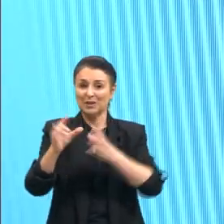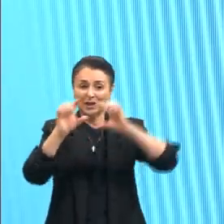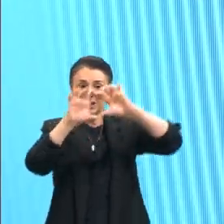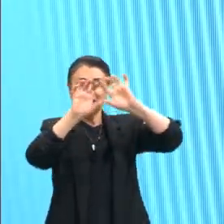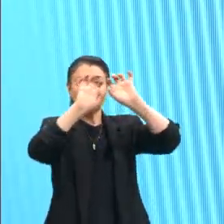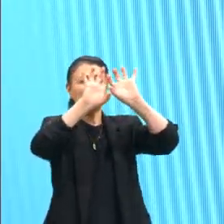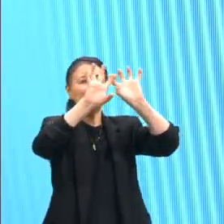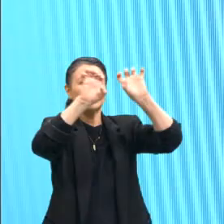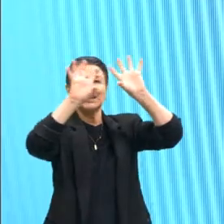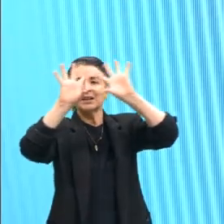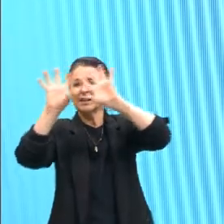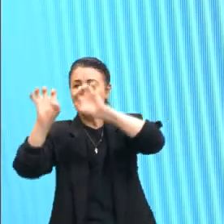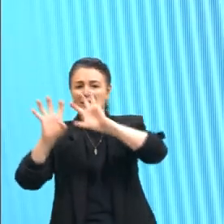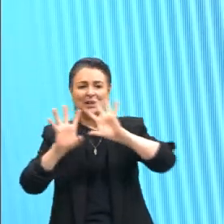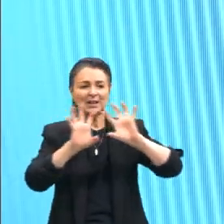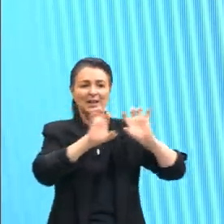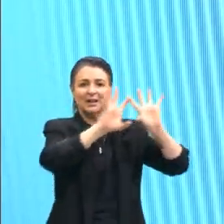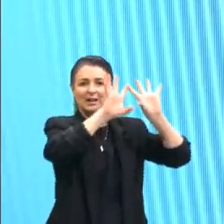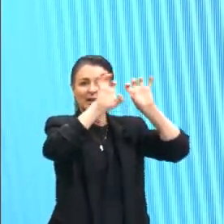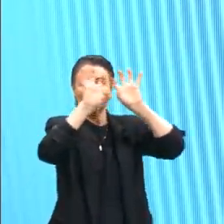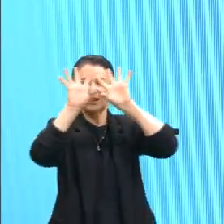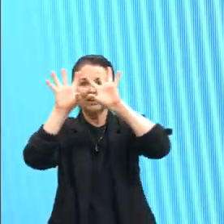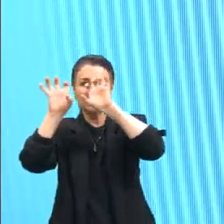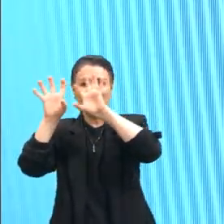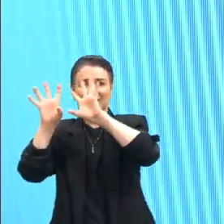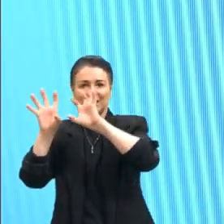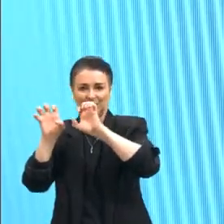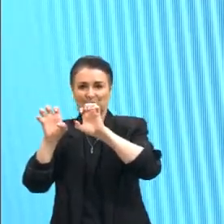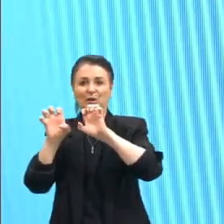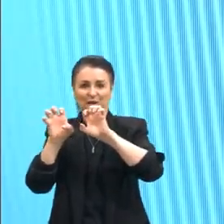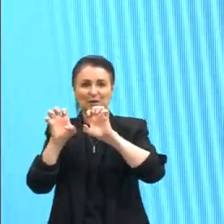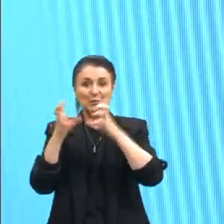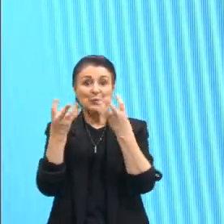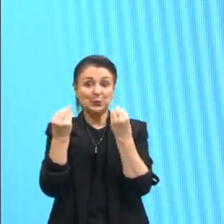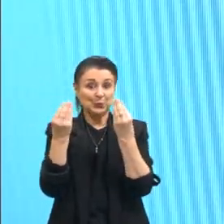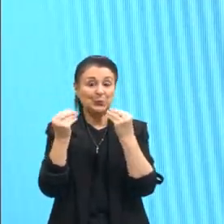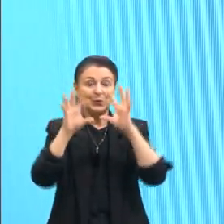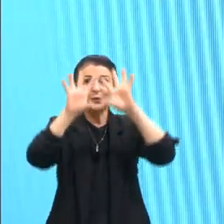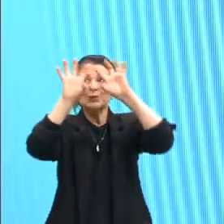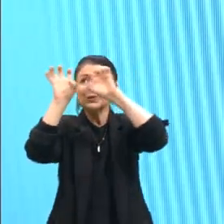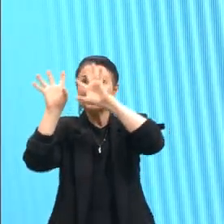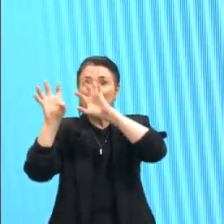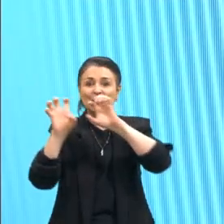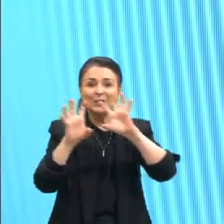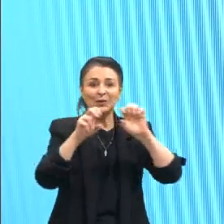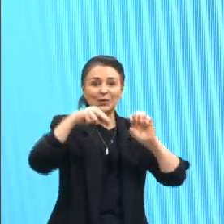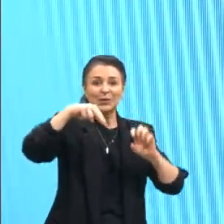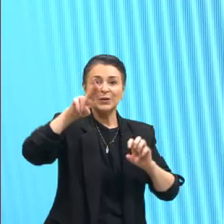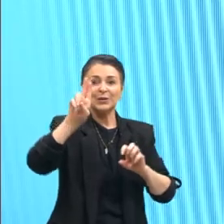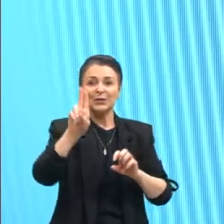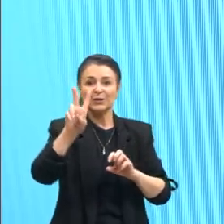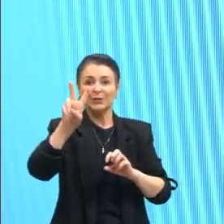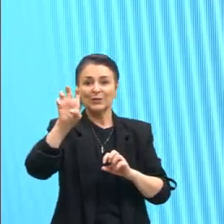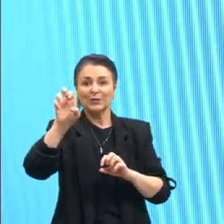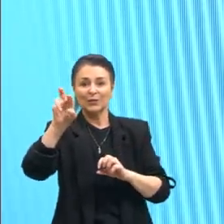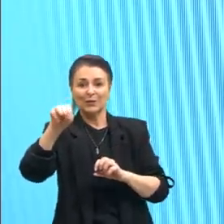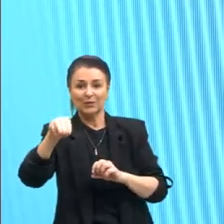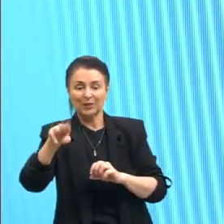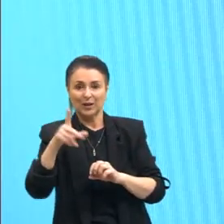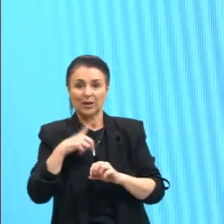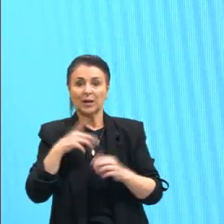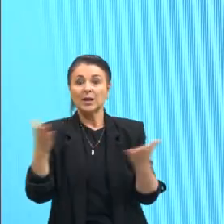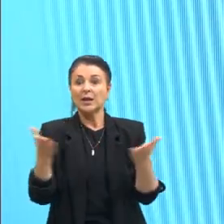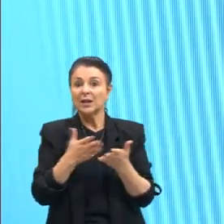nuvens aí muito expressivo, tá, gurizada? Então, essa é a frente fria. A frente fria é uma